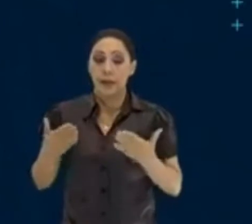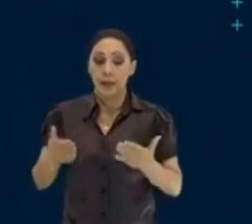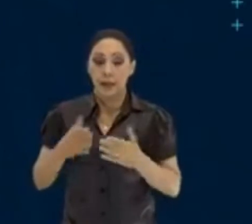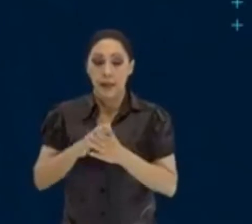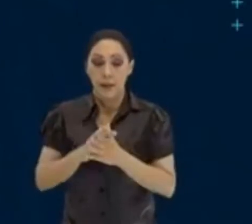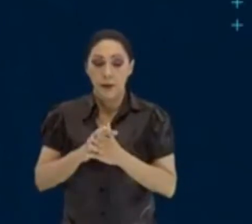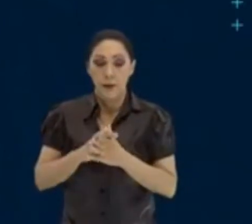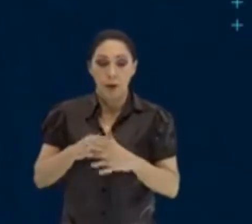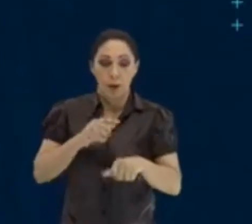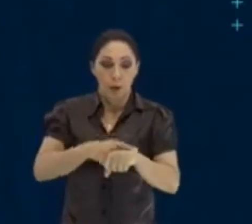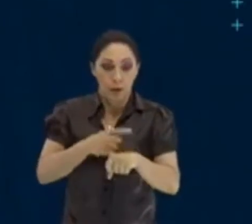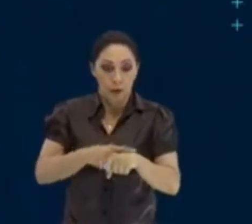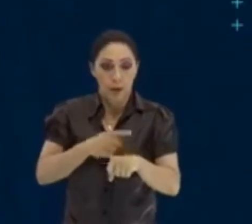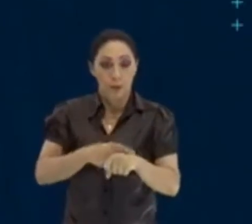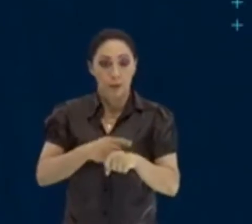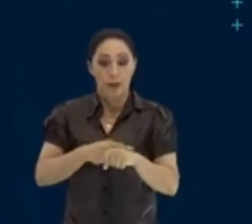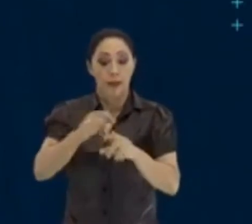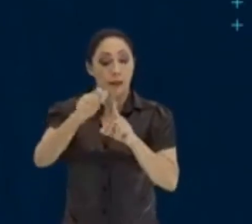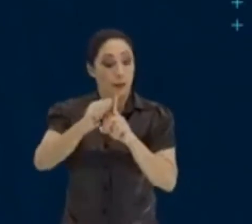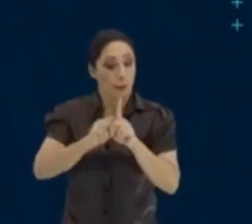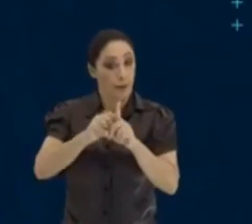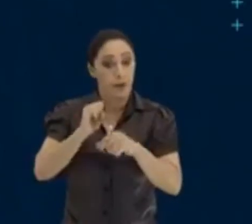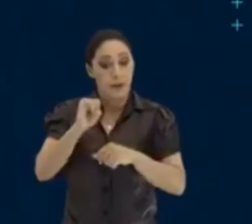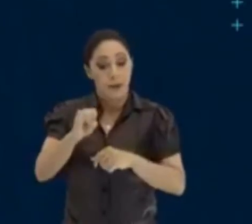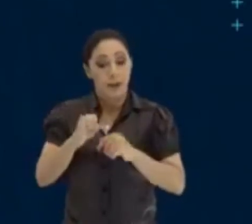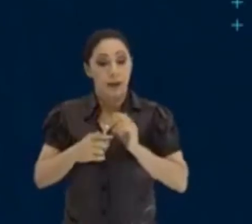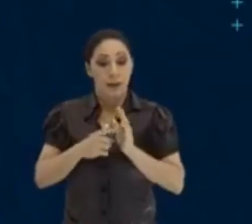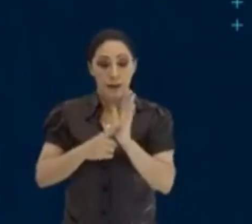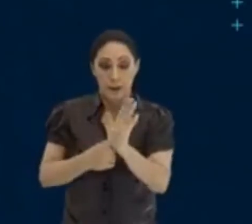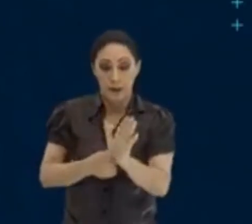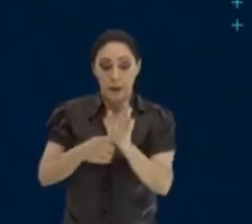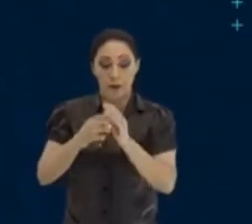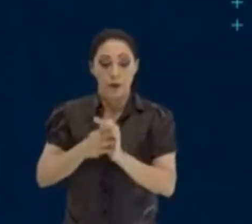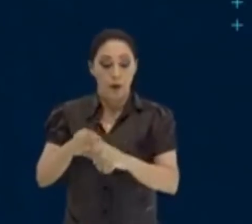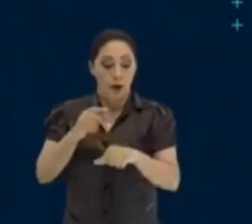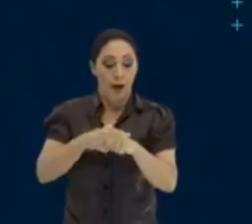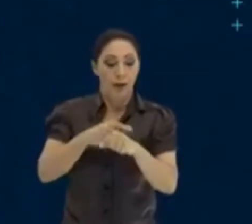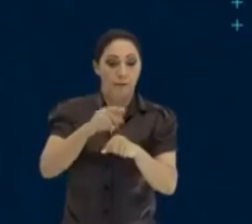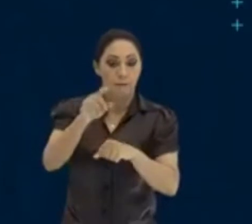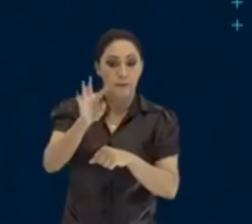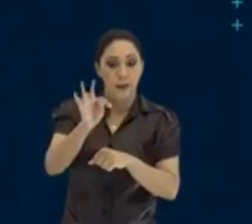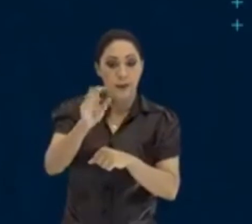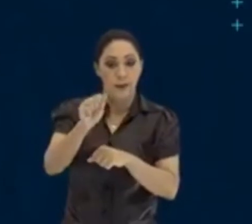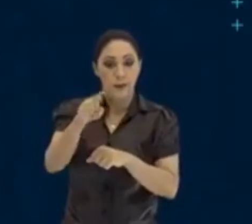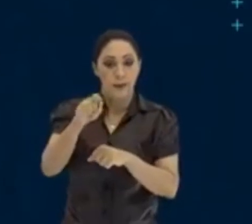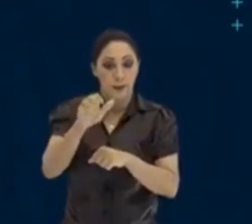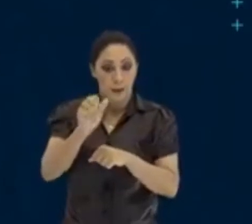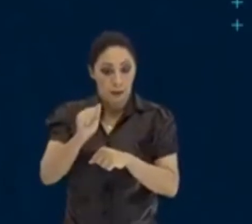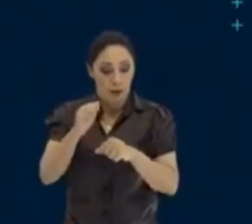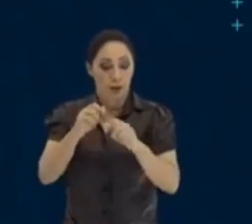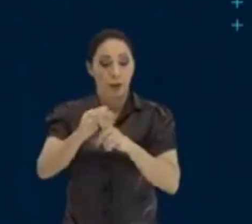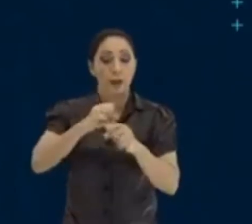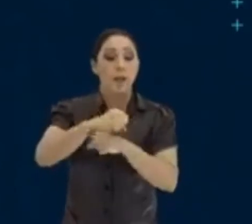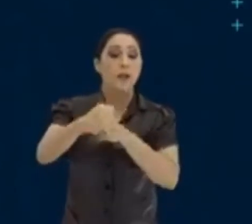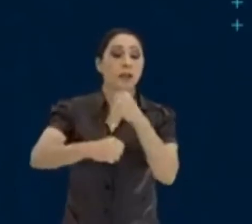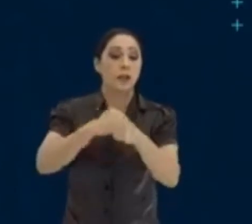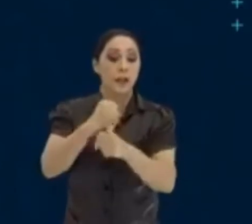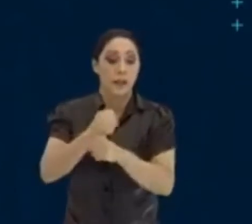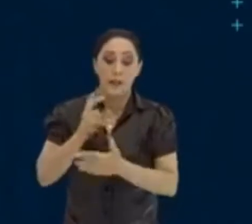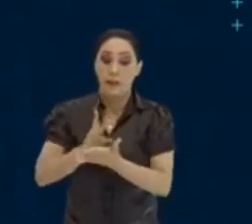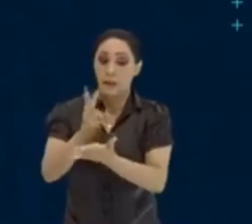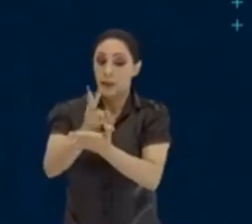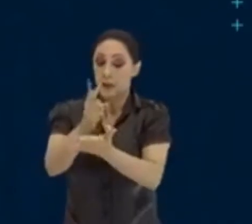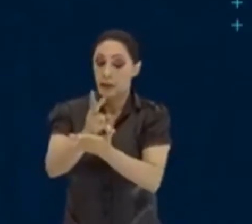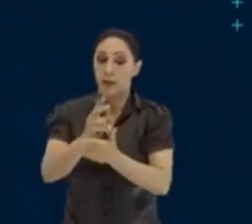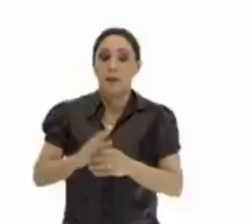mês, o tempo tem que estar em mês. Se a questão mostra a taxa em ano, o tempo tem que estar em ano e assim sucessivamente, e assim